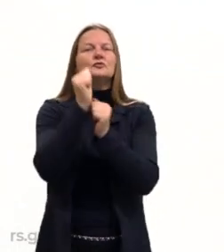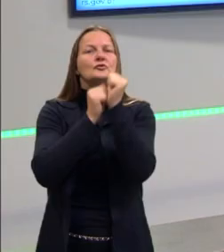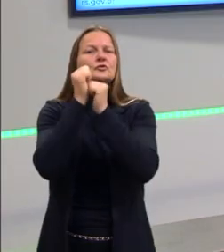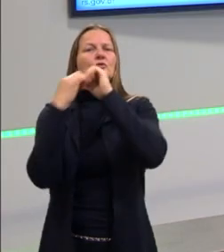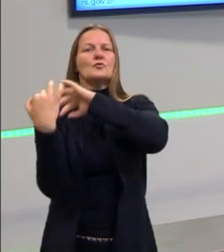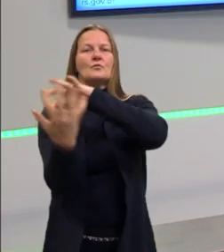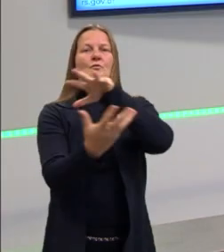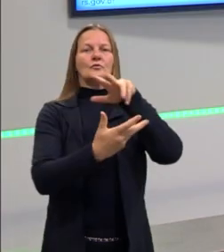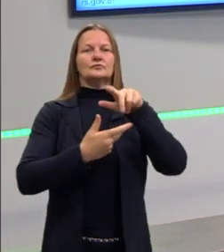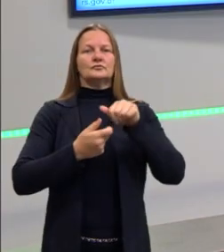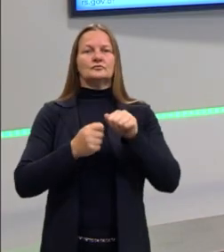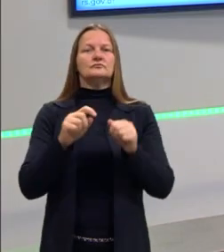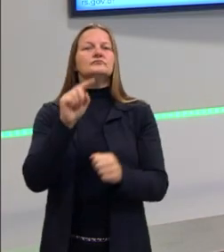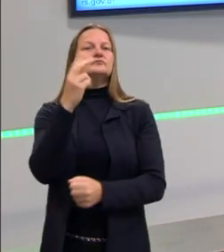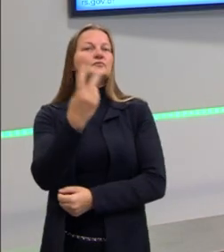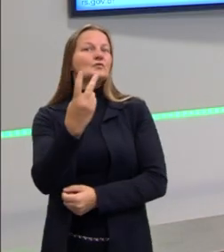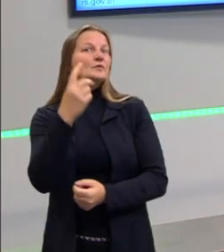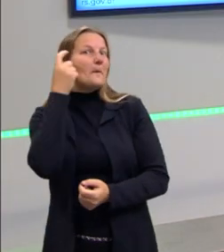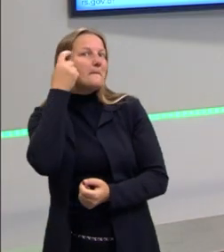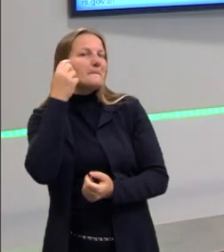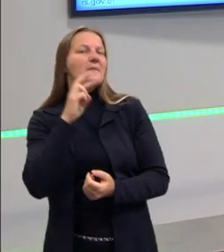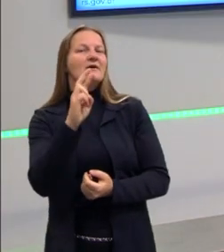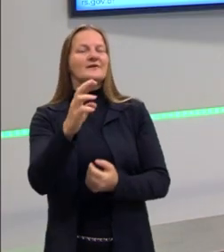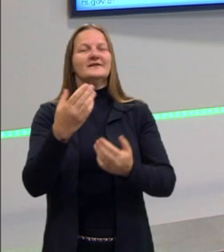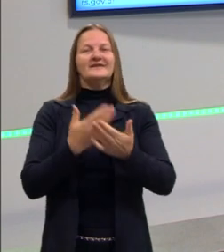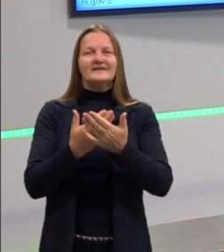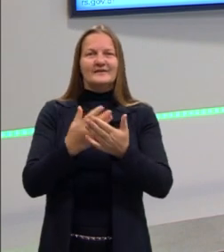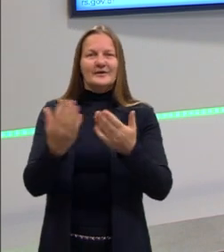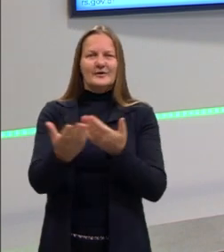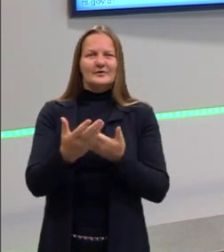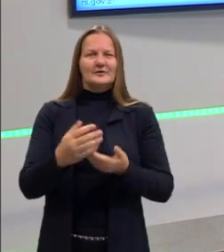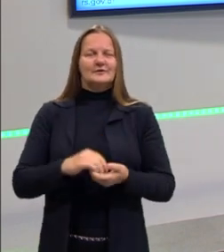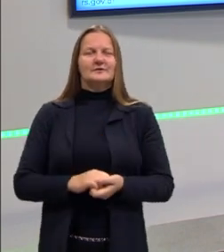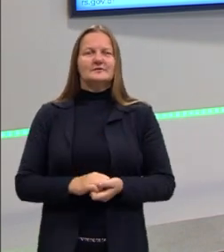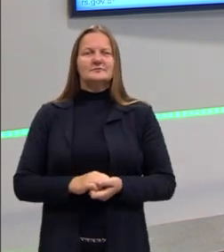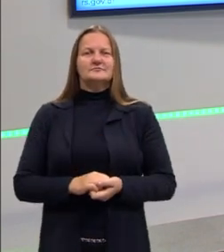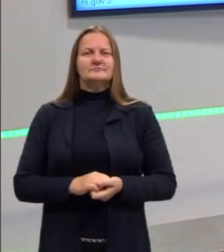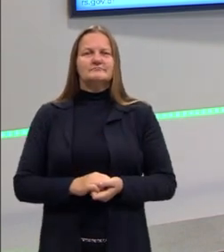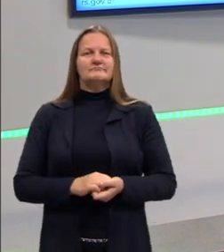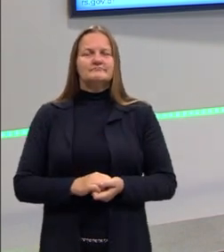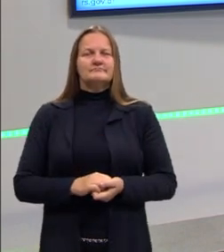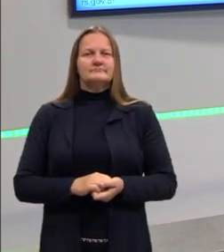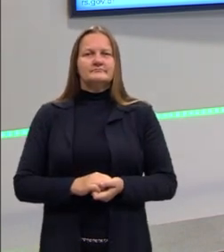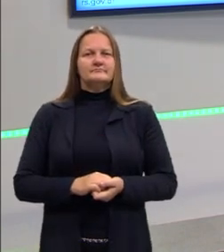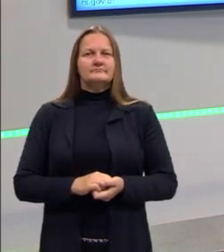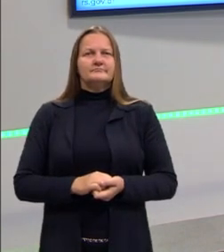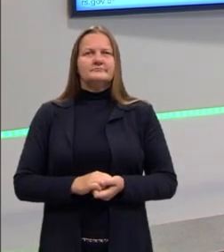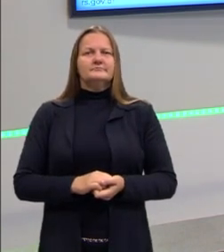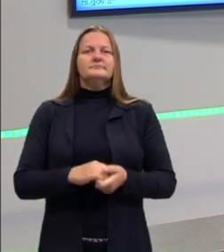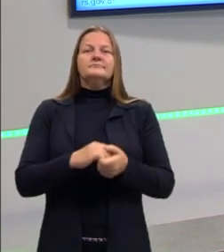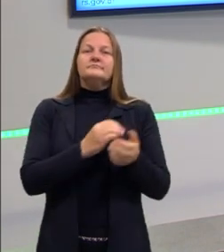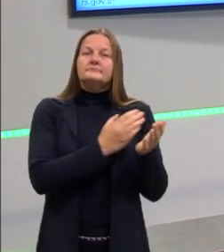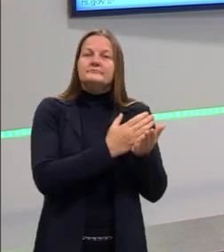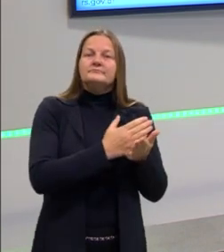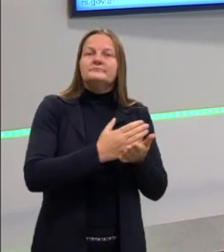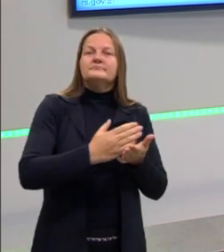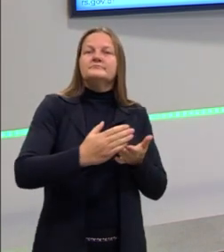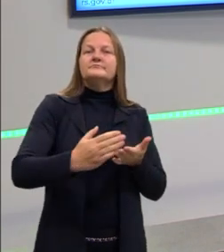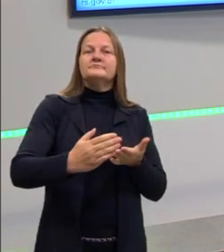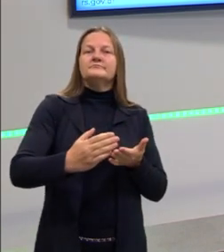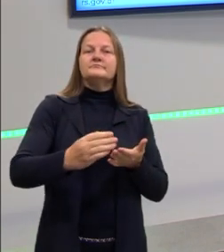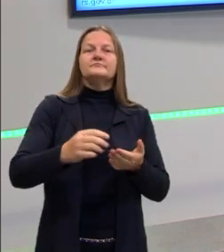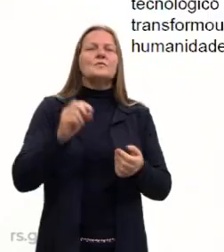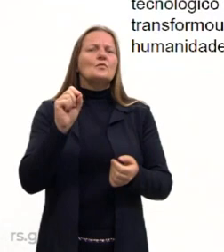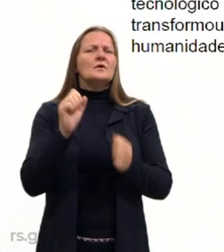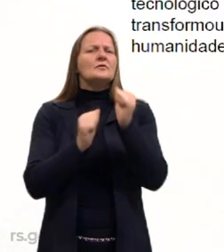essas são duas questões aí que a gente vai responder, né? Não sei se vocês já se questionaram sobre isso, tá? Então vamos lá, vamos entrar, então,